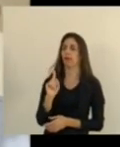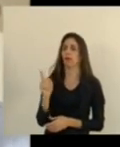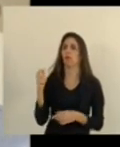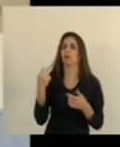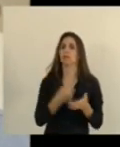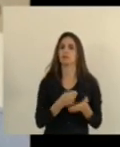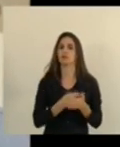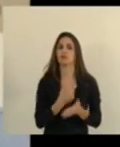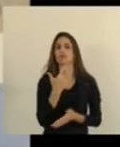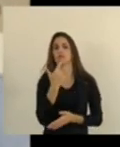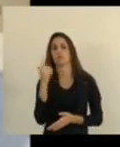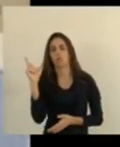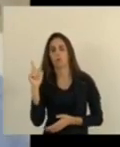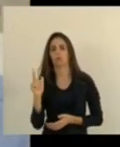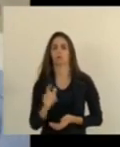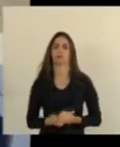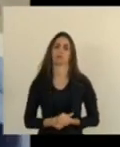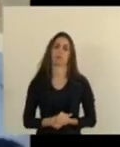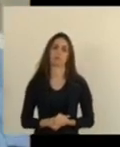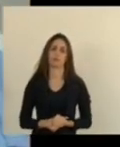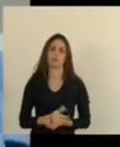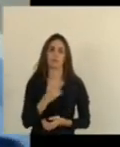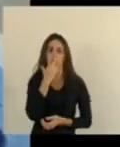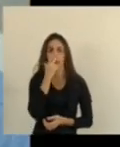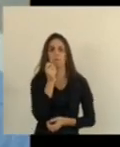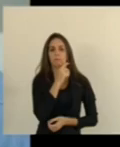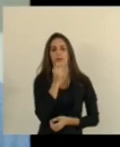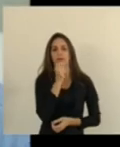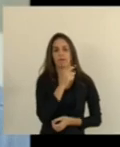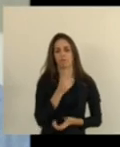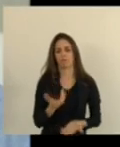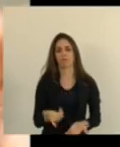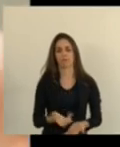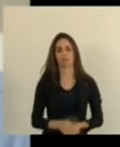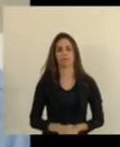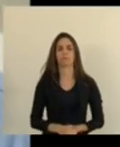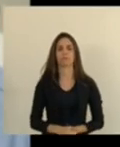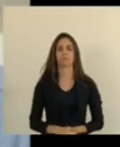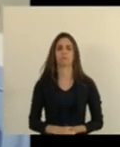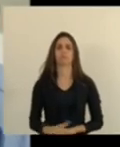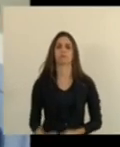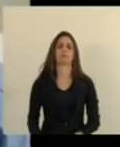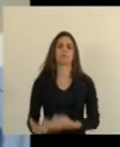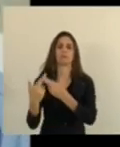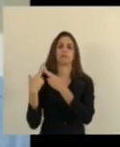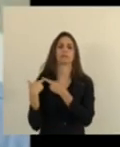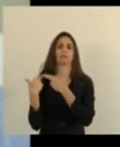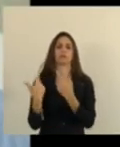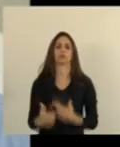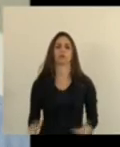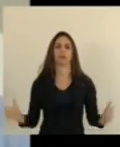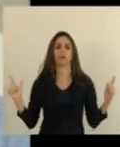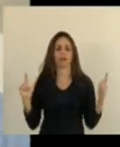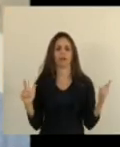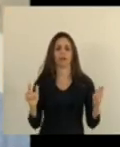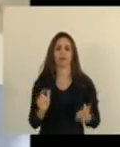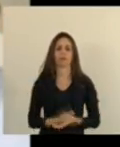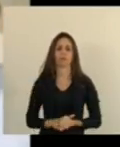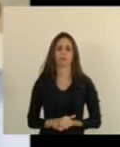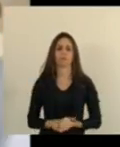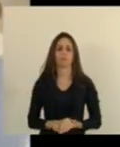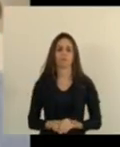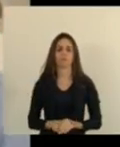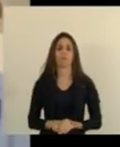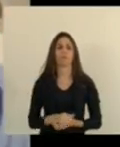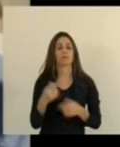outra exigência isso virou uma brincadeira uma irresponsabilidade é